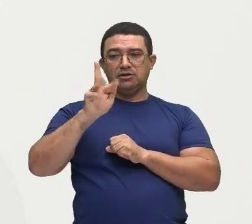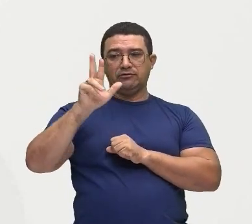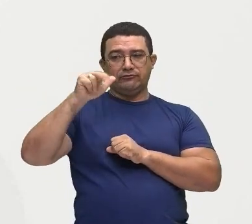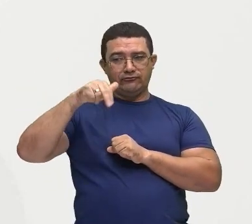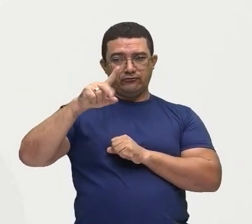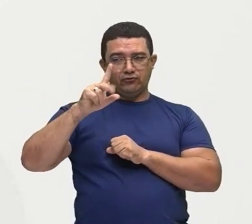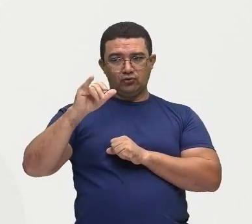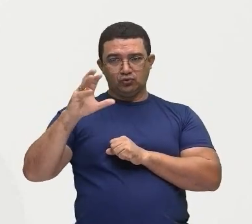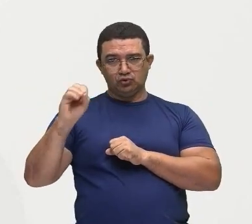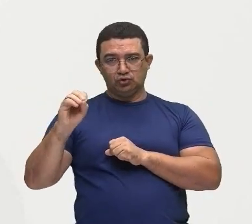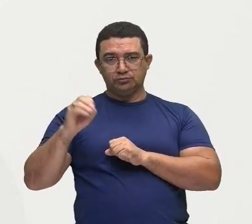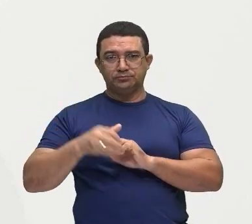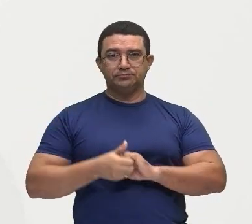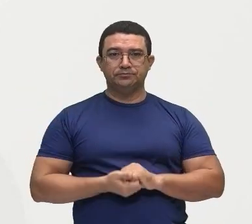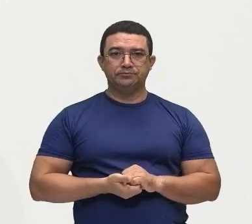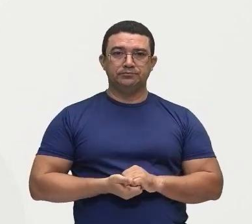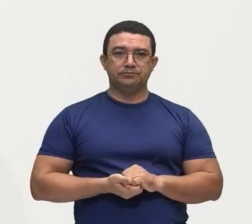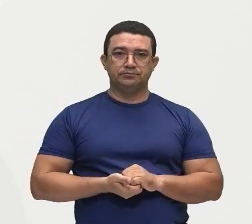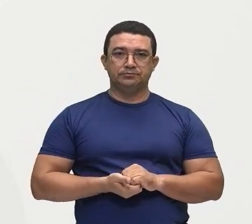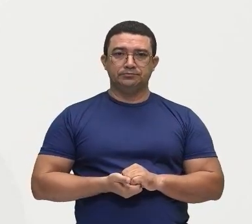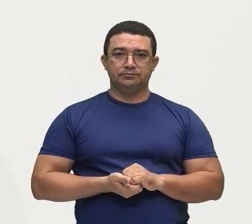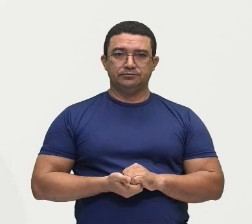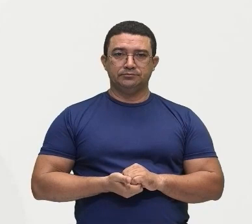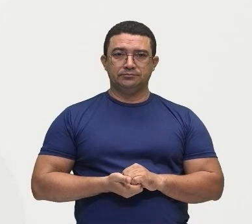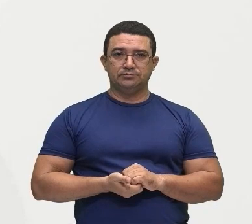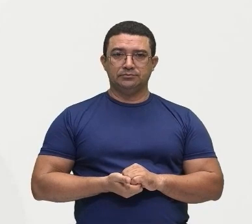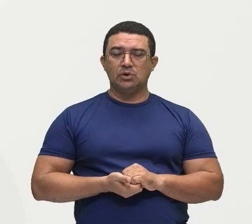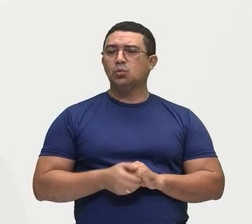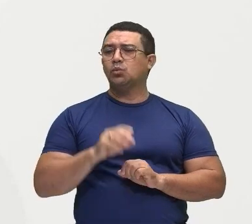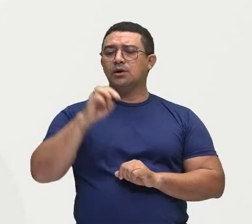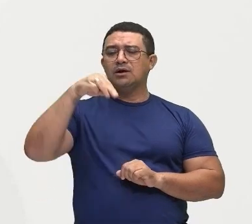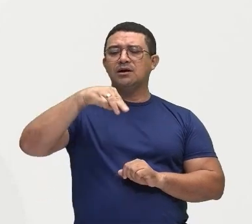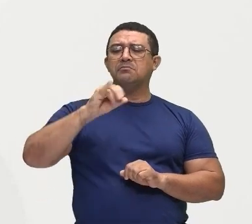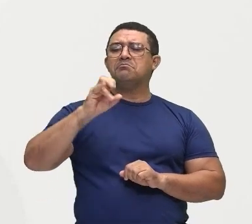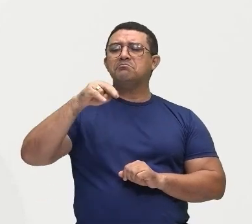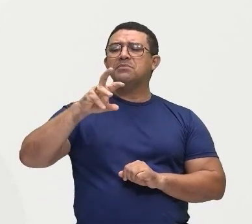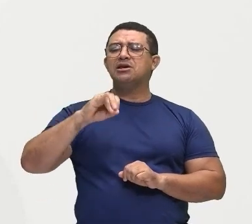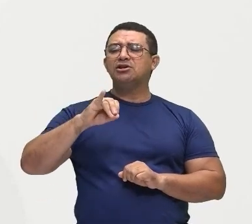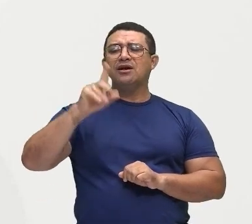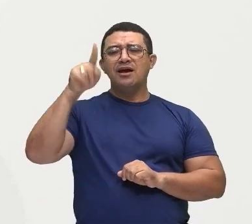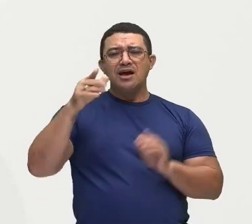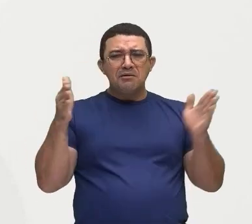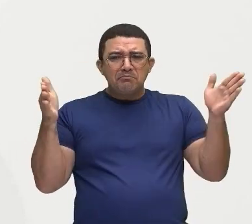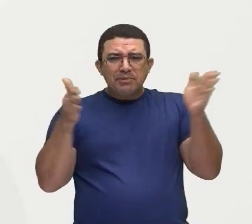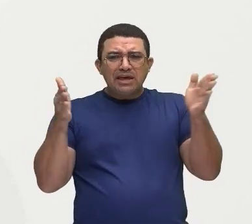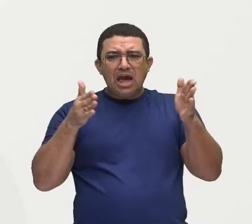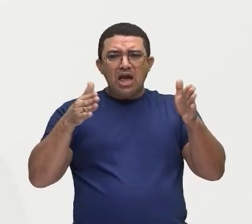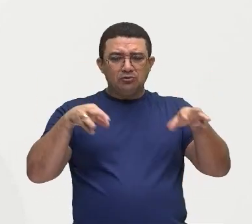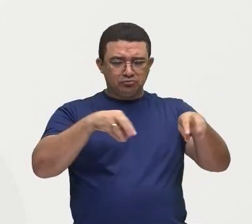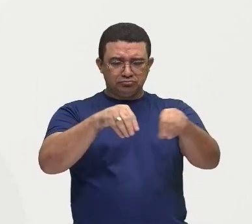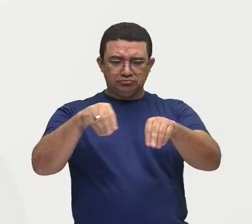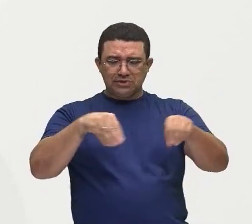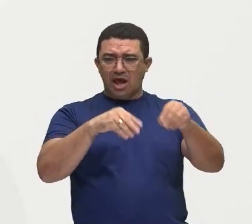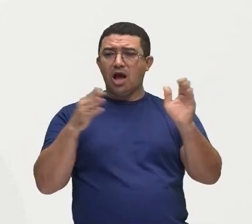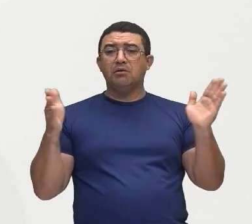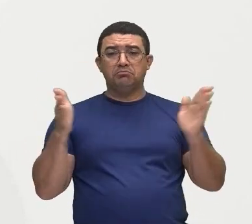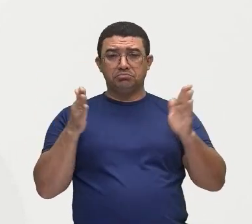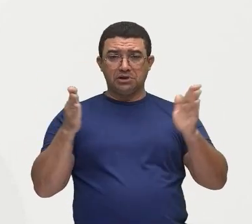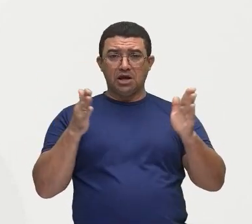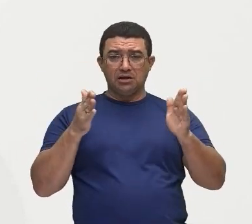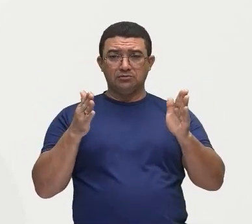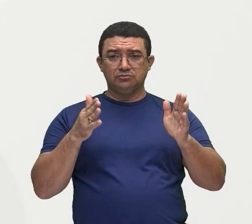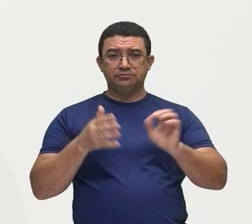sabe pela inicial aqui mini, né? Que é um pedaço de terra pequena, né? Diferentemente aqui